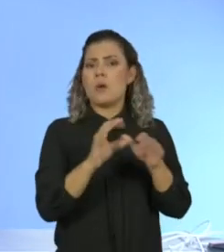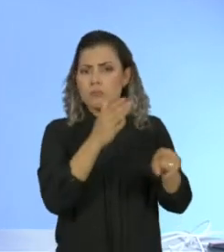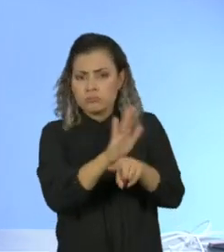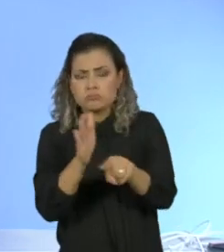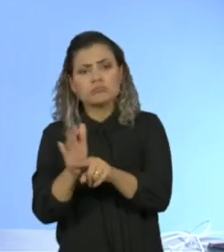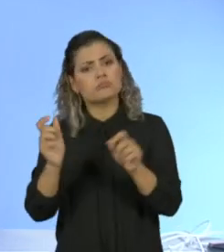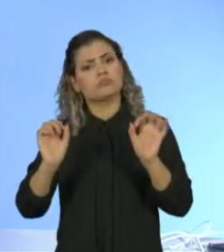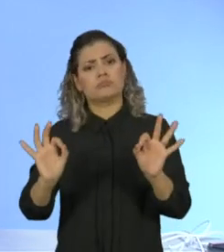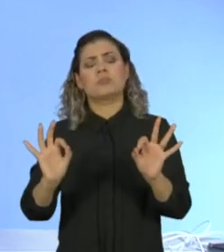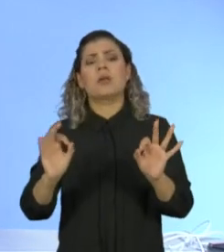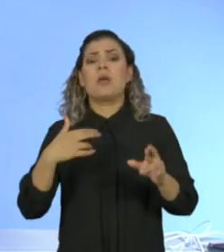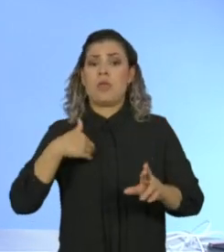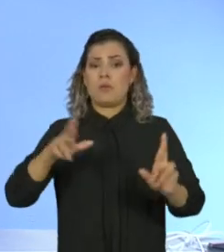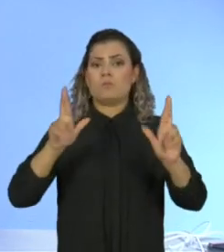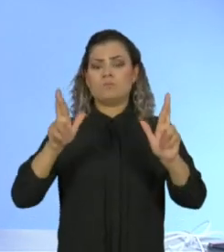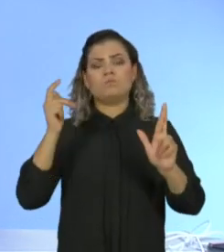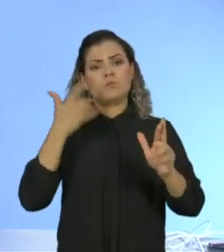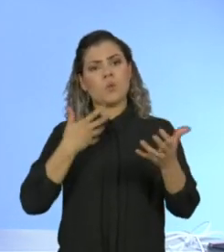eu estarei com essa disposição.